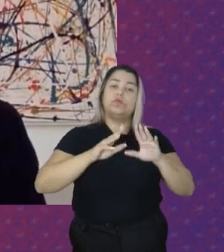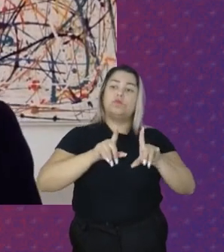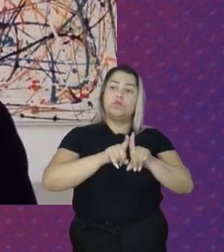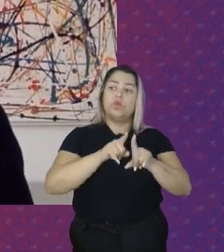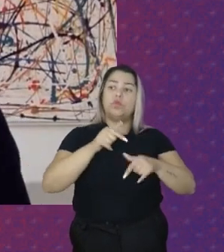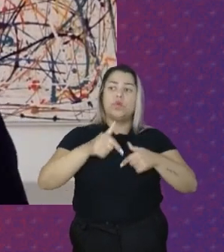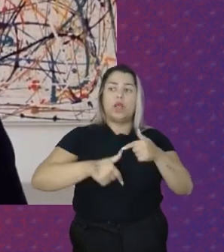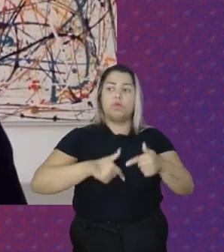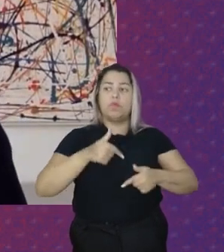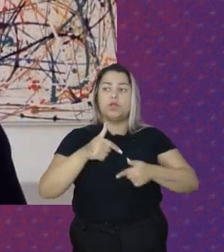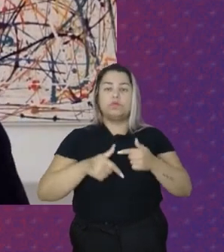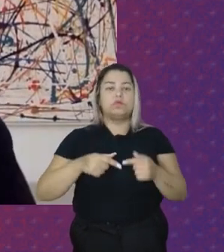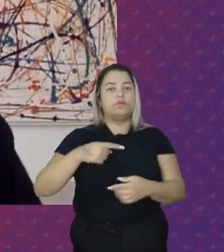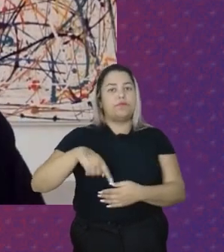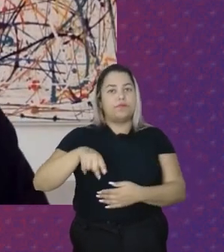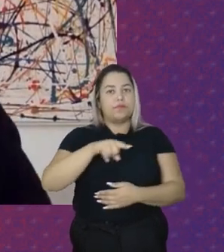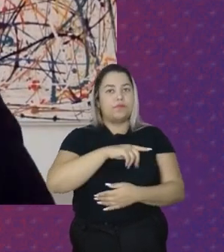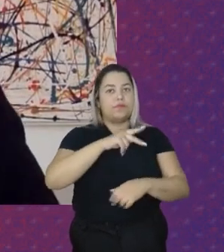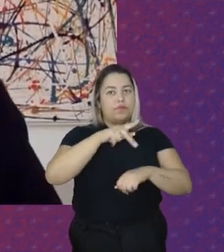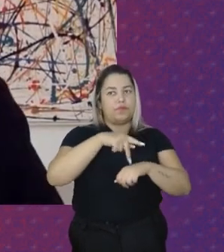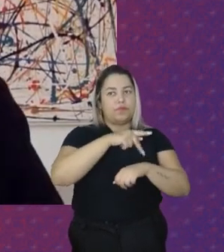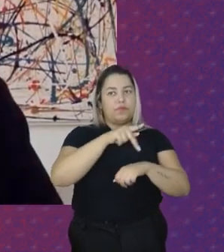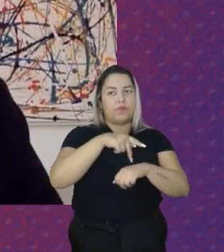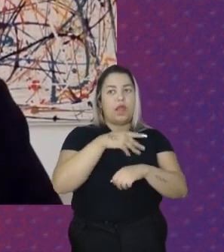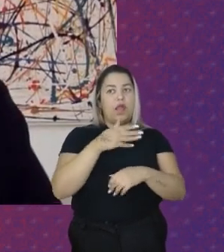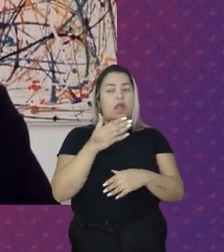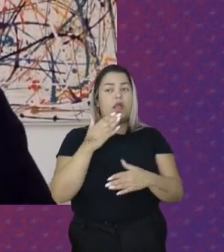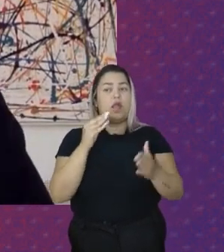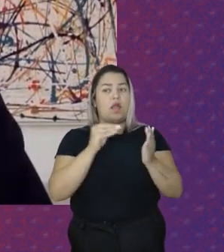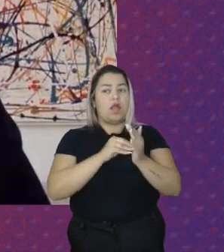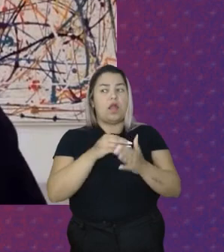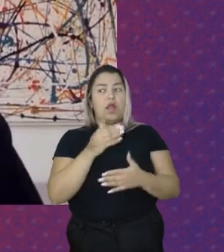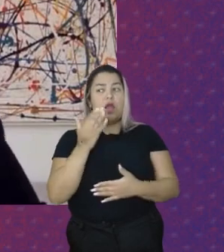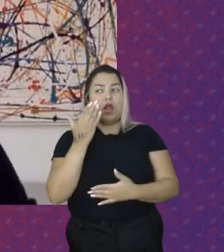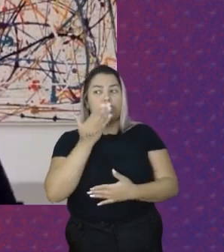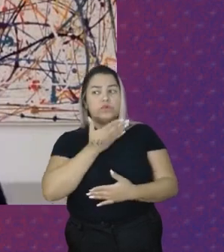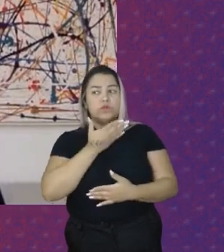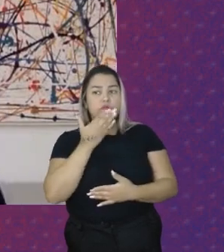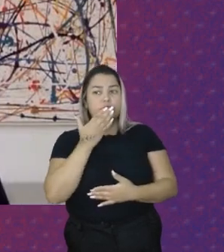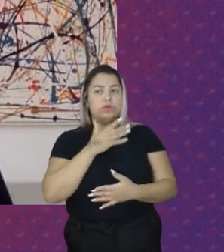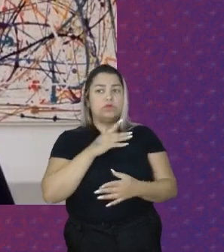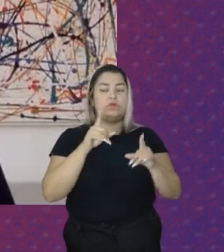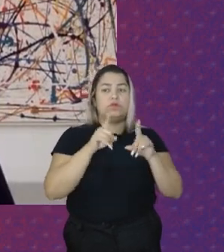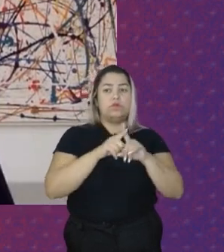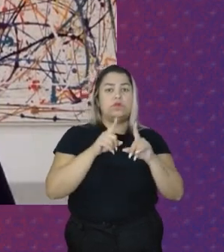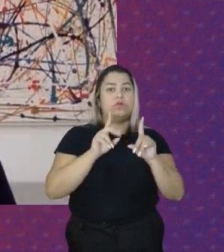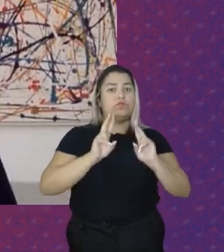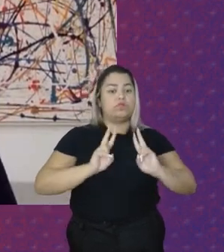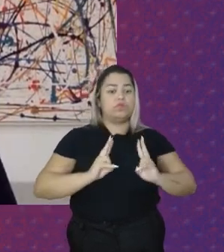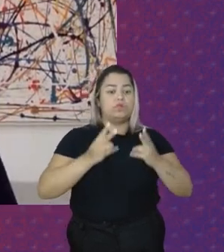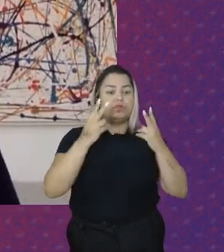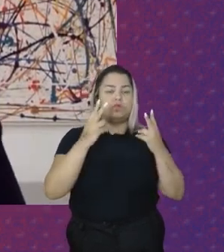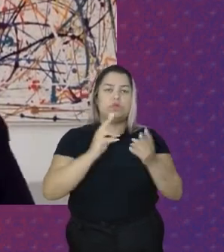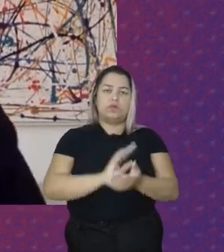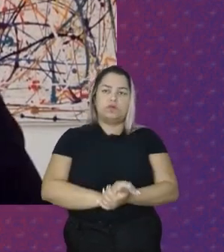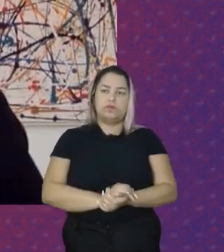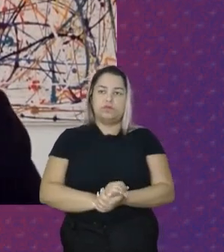doméstico Em nosso país São a invisibilidade E a desvalorização